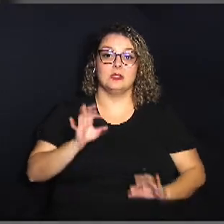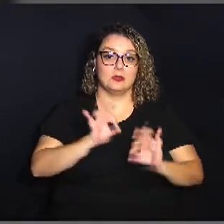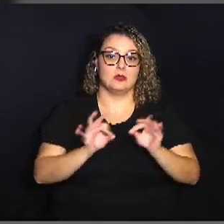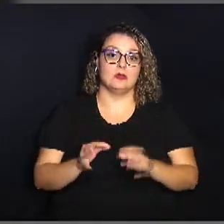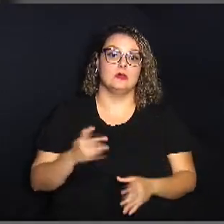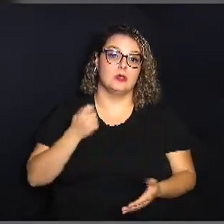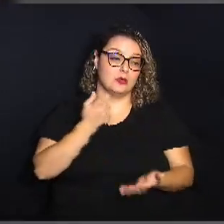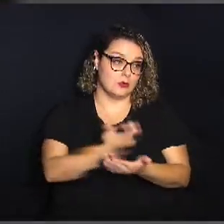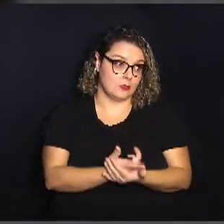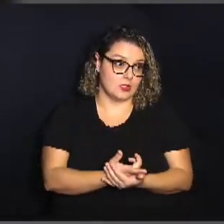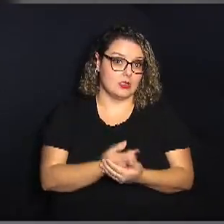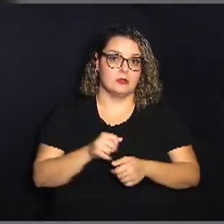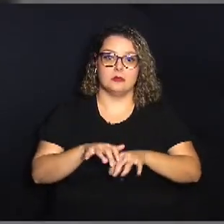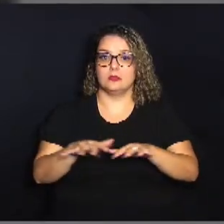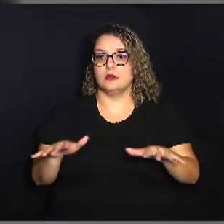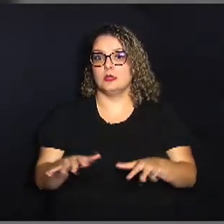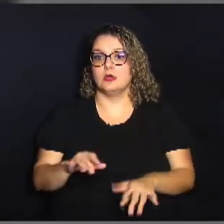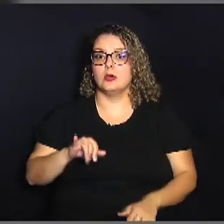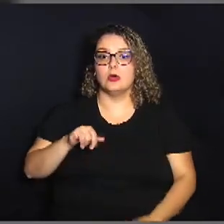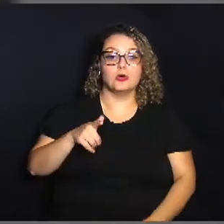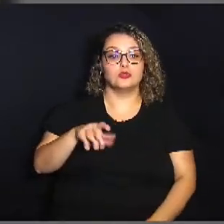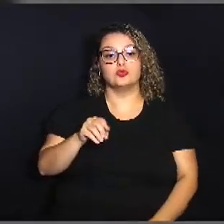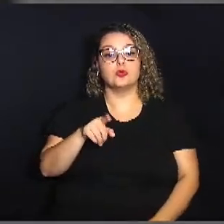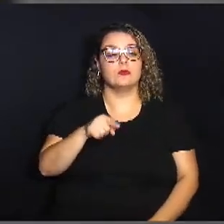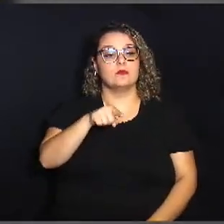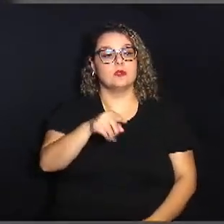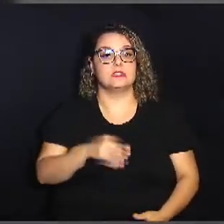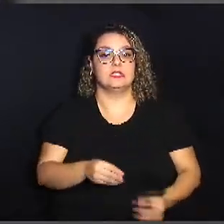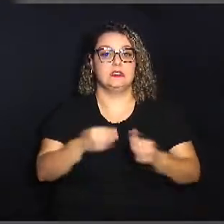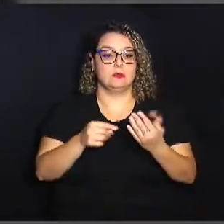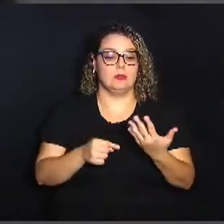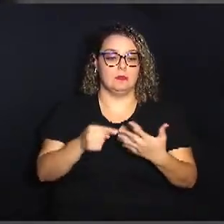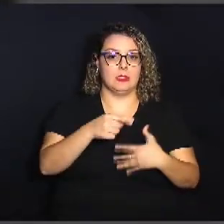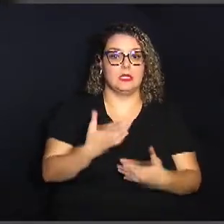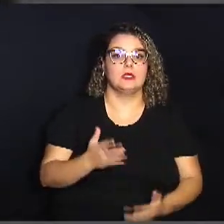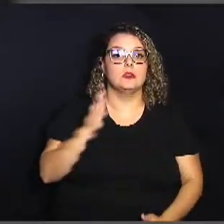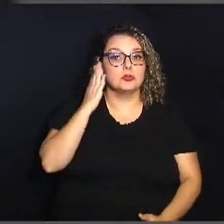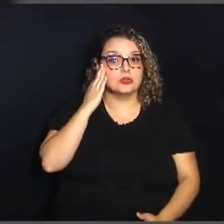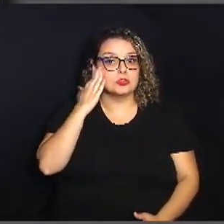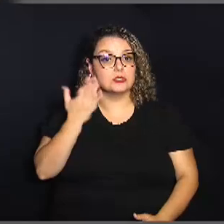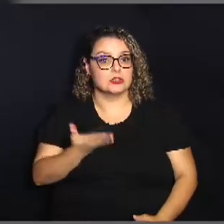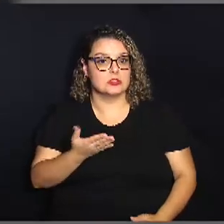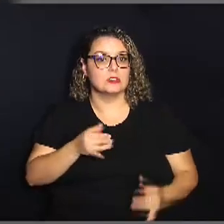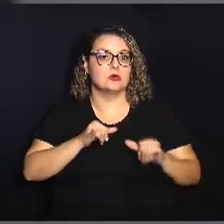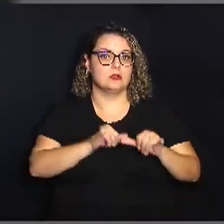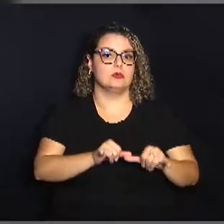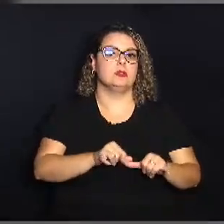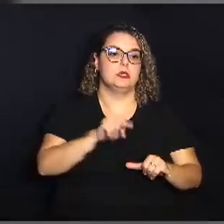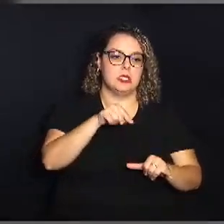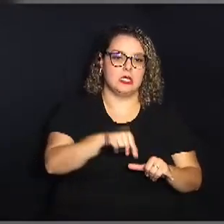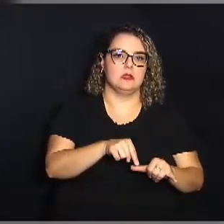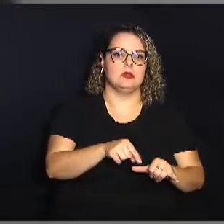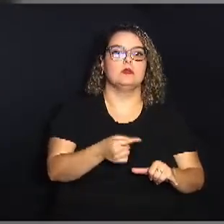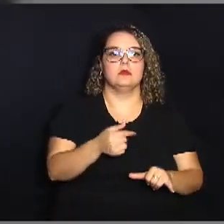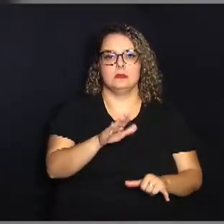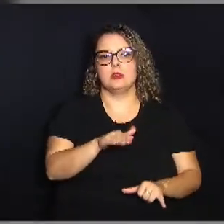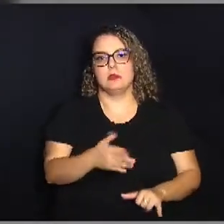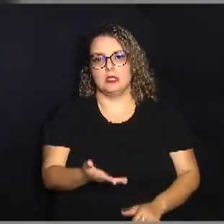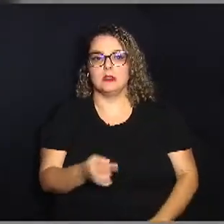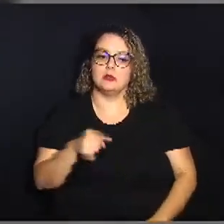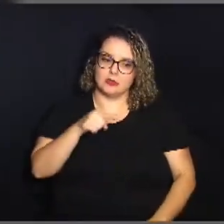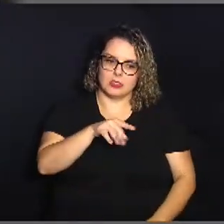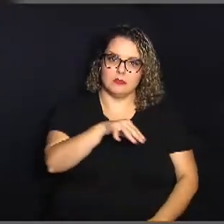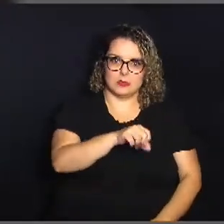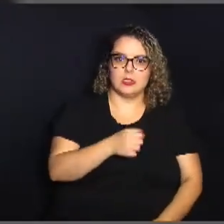e aí pode distribuir fala ó Joãozinho você traz esses itens aqui e eu já sei que no mercado Y tá mais barato então você vai lá e